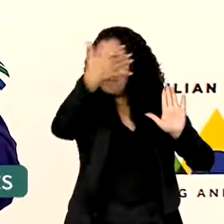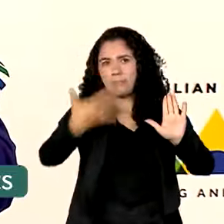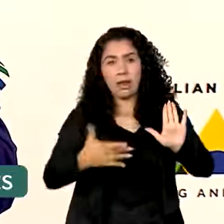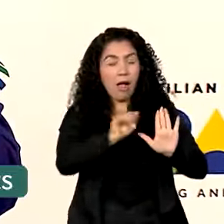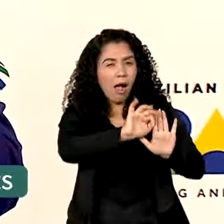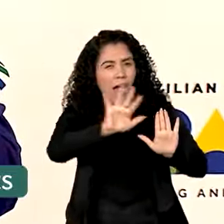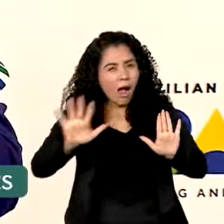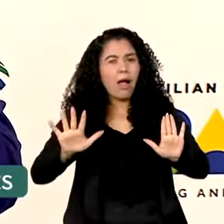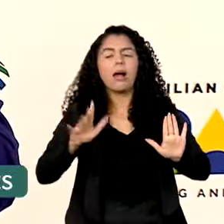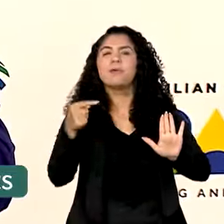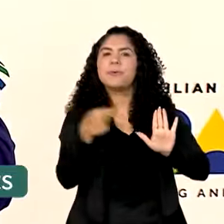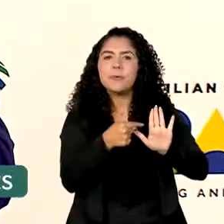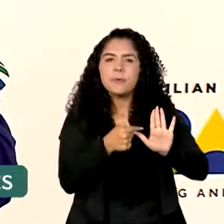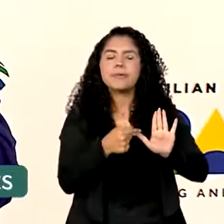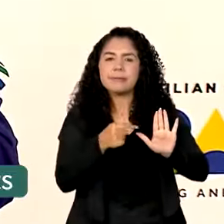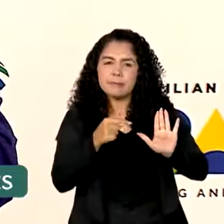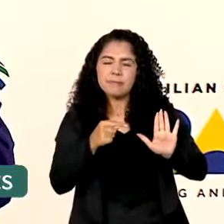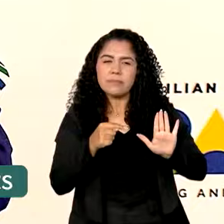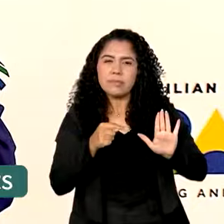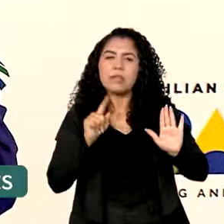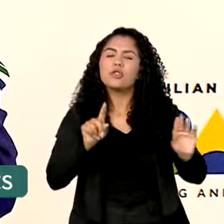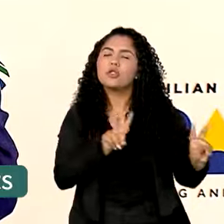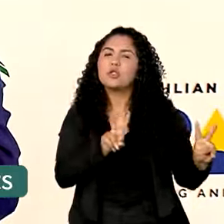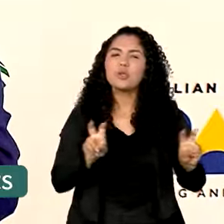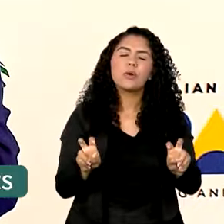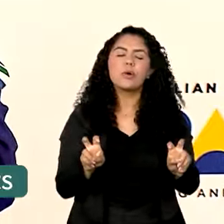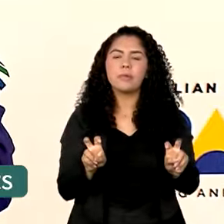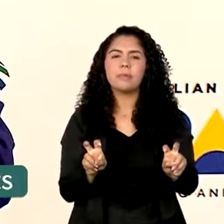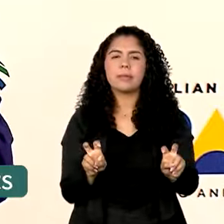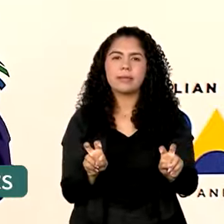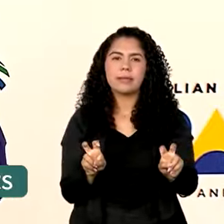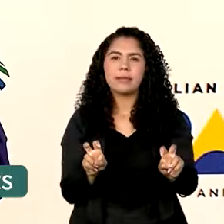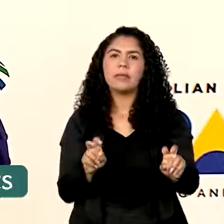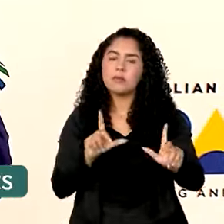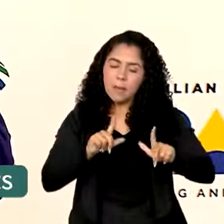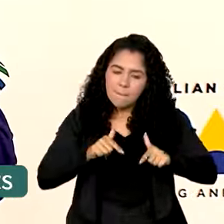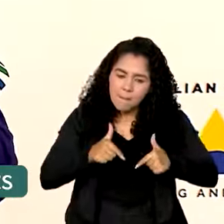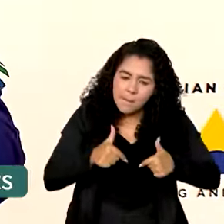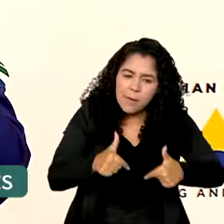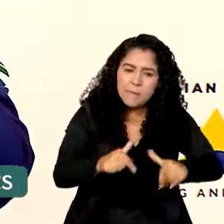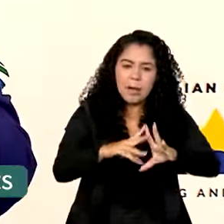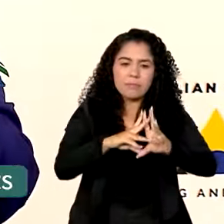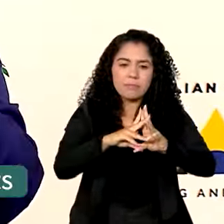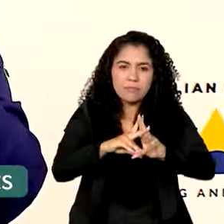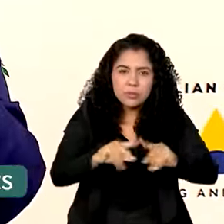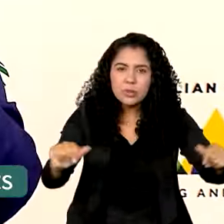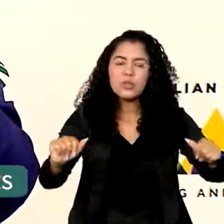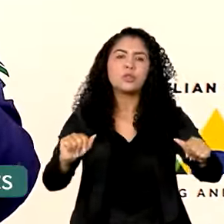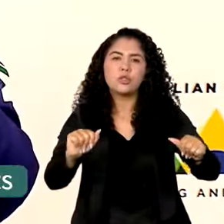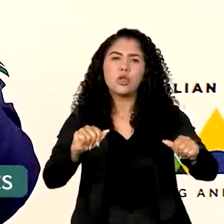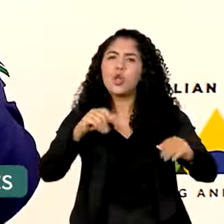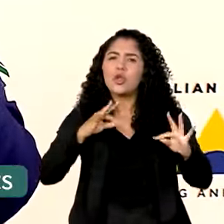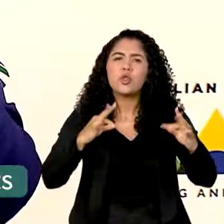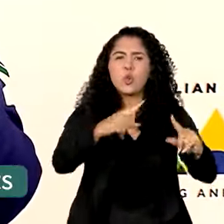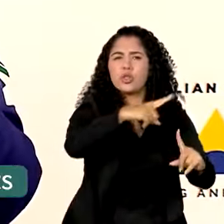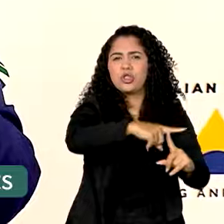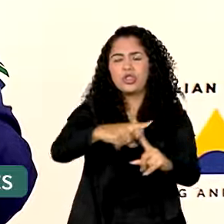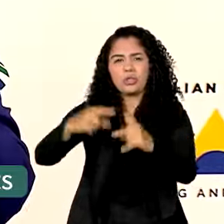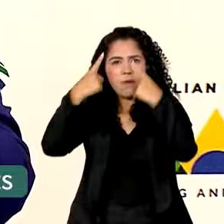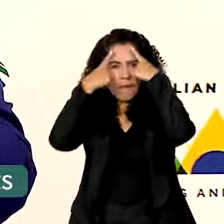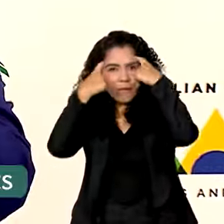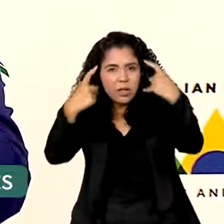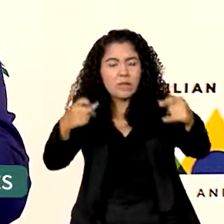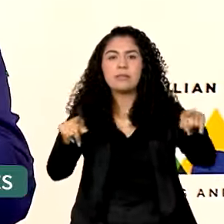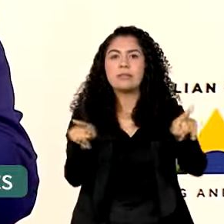das reflexões também, a questão de enfrentar todas as formas de violência, mas também as